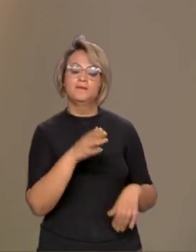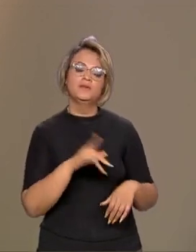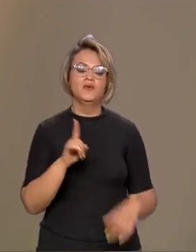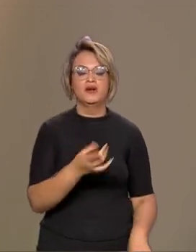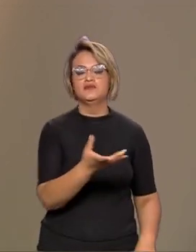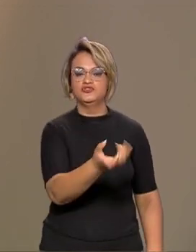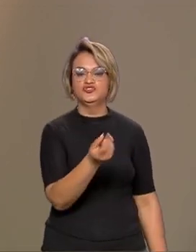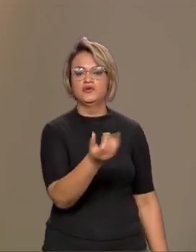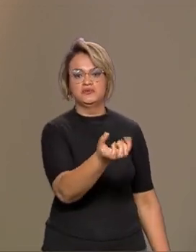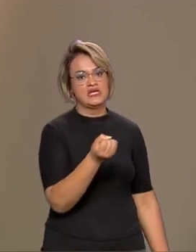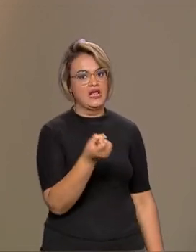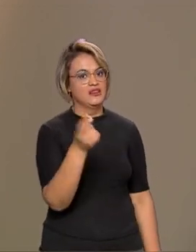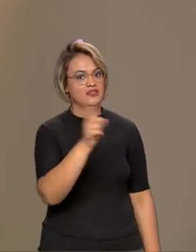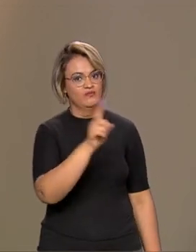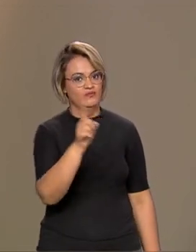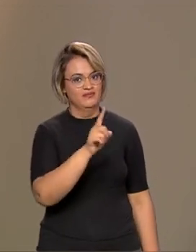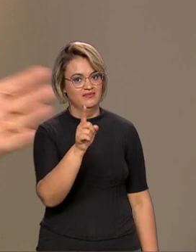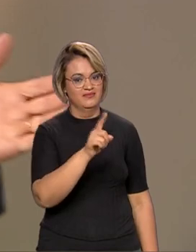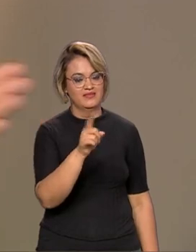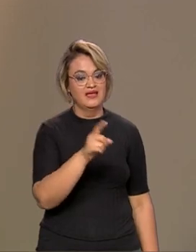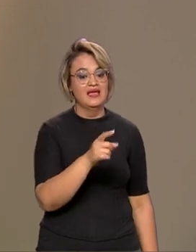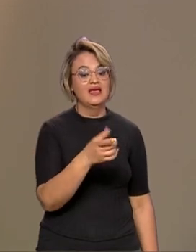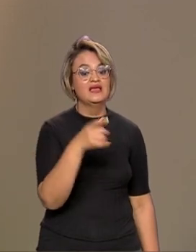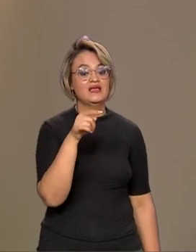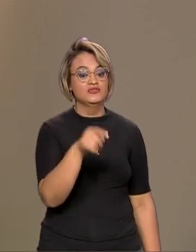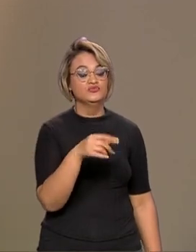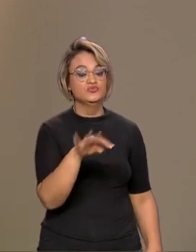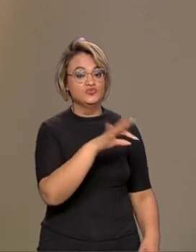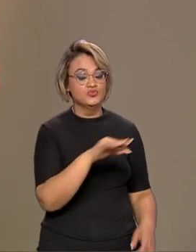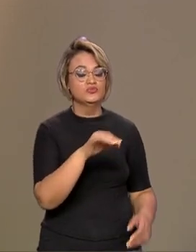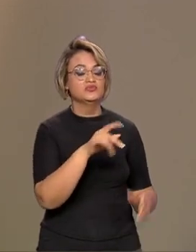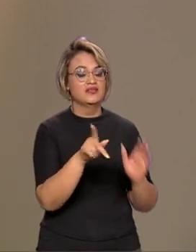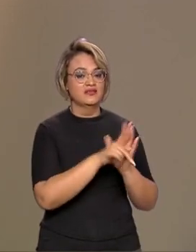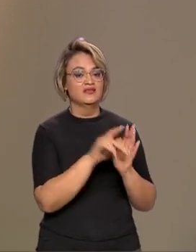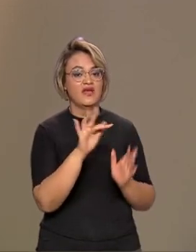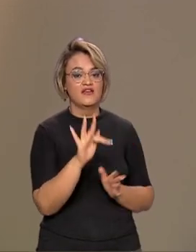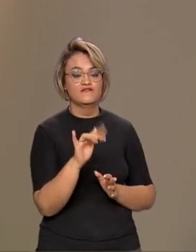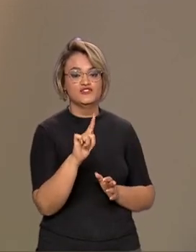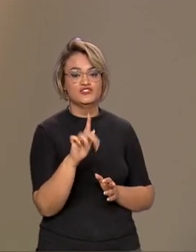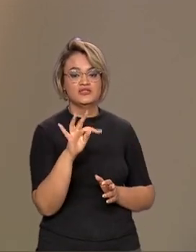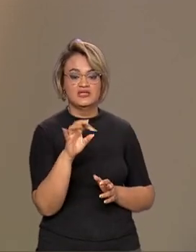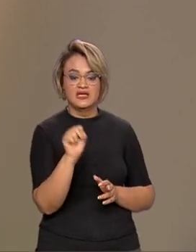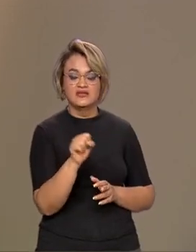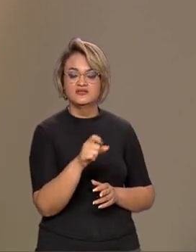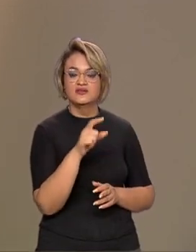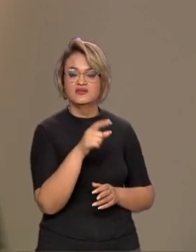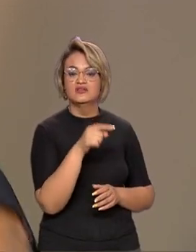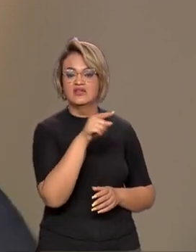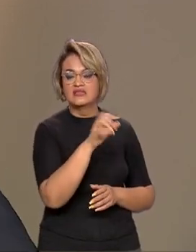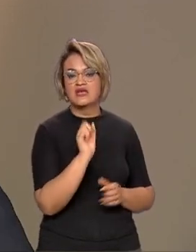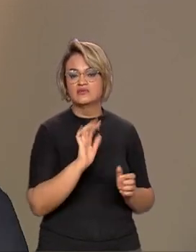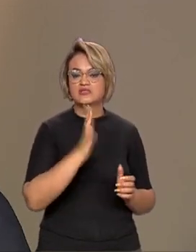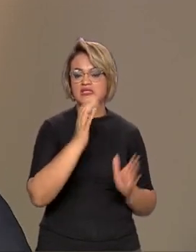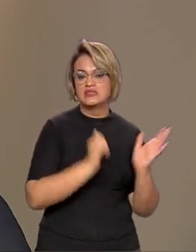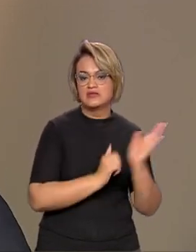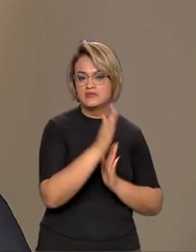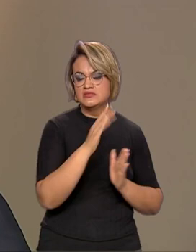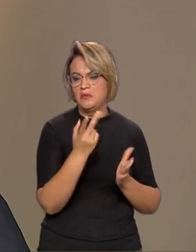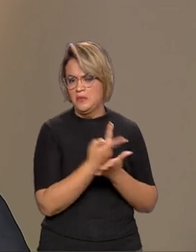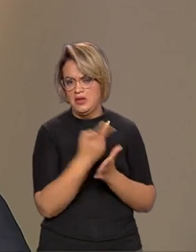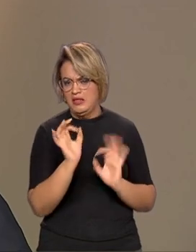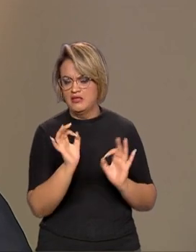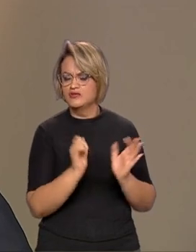ele não vai sacar, ele vai sacar esse recurso junto com a sua conta, com o seu saldo que ele tem lá em caso de demissão sem justa causa,